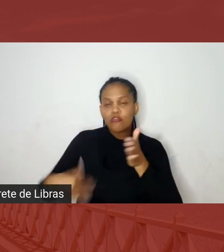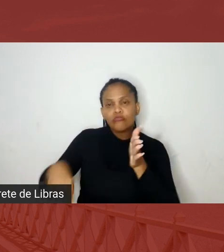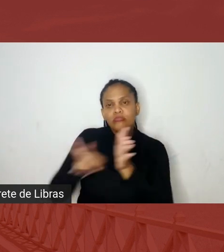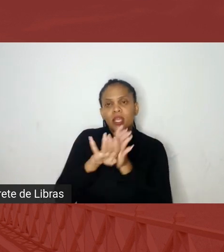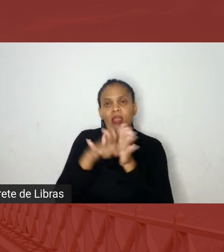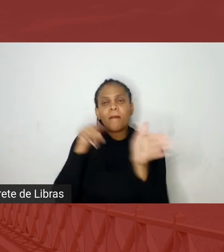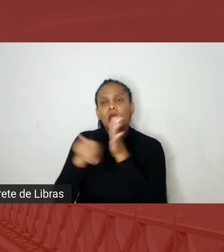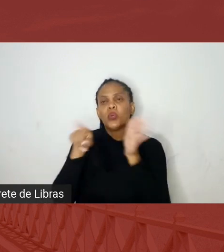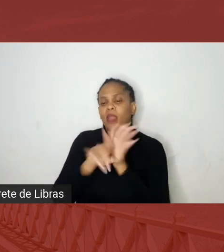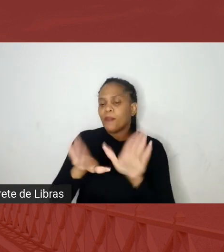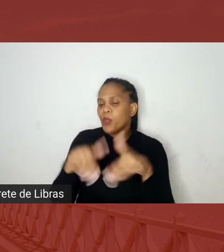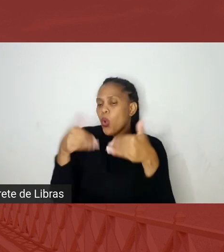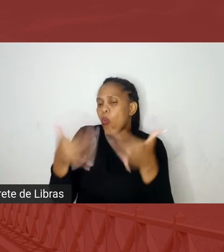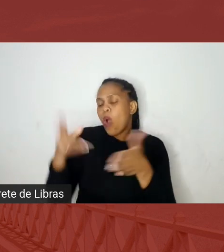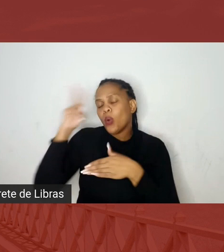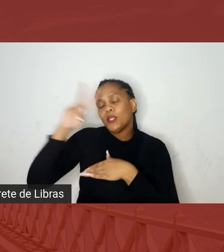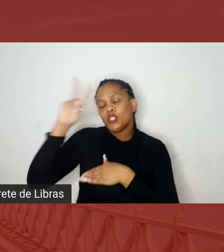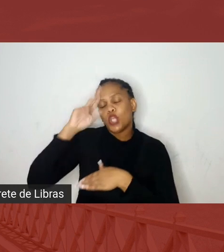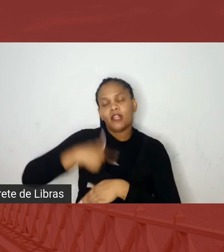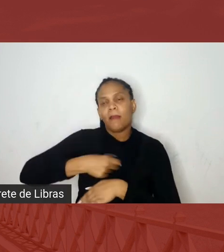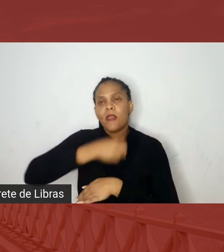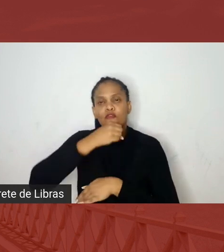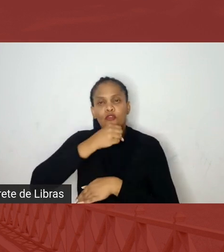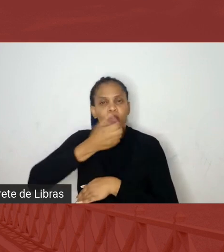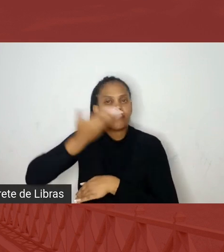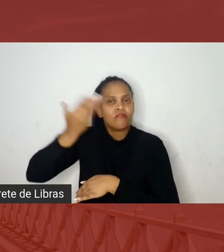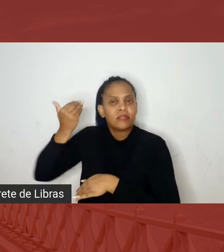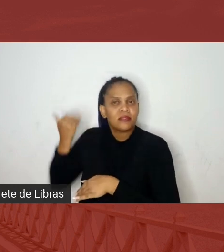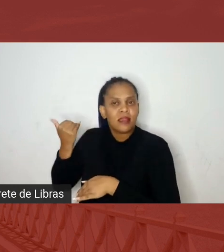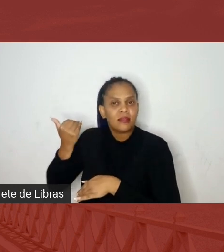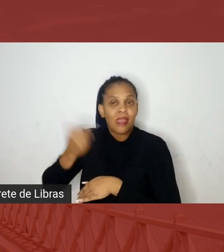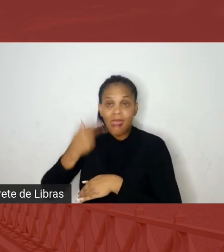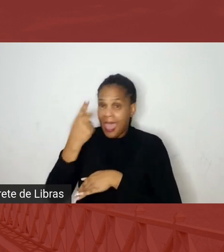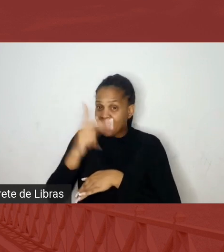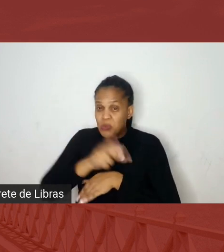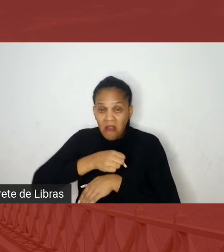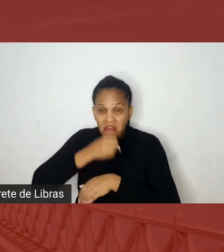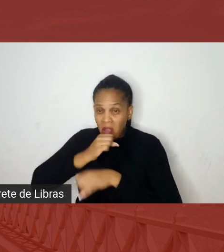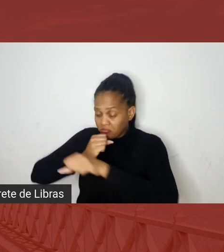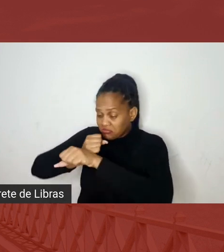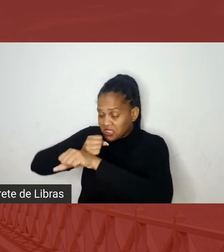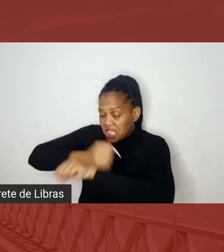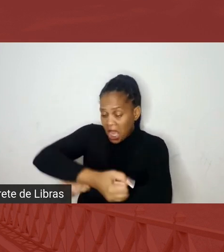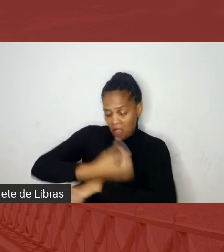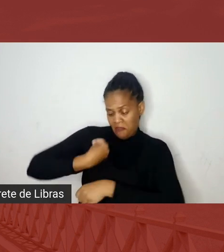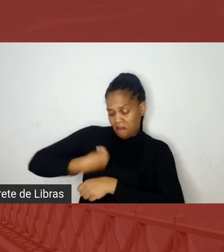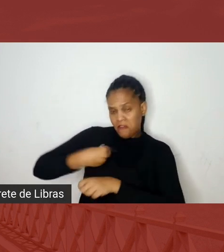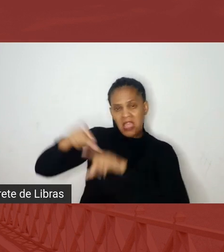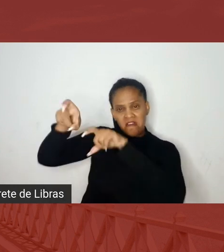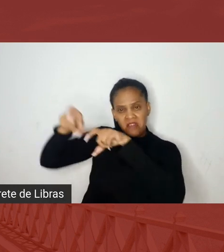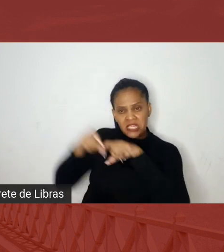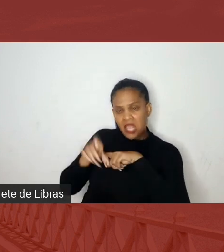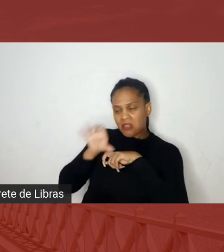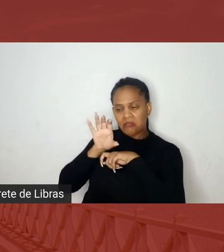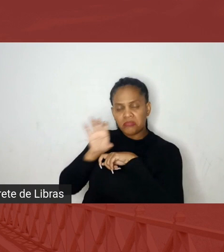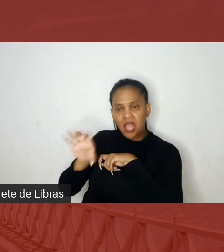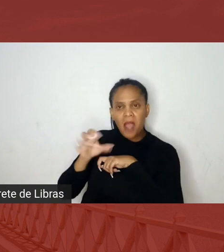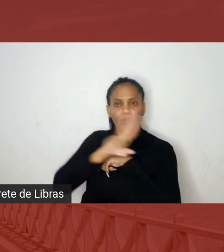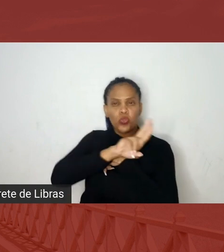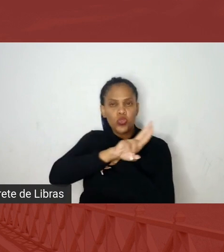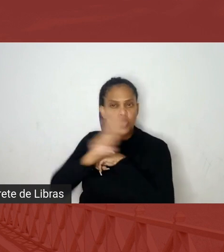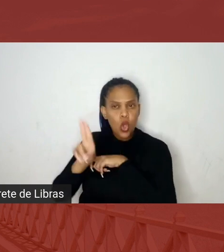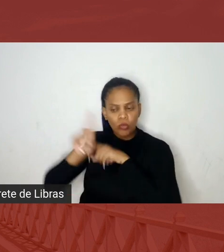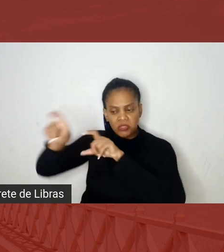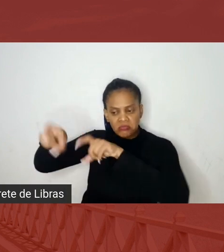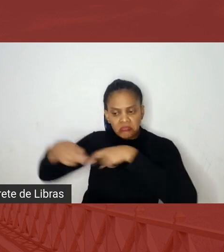história da minha bisavó e qual que a história da minha avó? E ele fala, a sua avó foi escravizada em uma fazenda tal com o nome tal, até o nome da fazenda meu pai